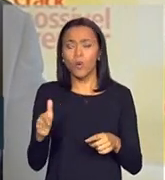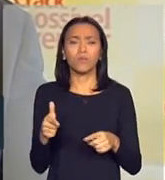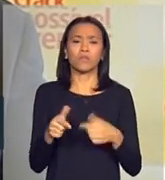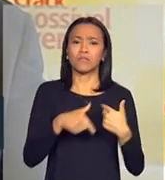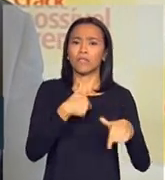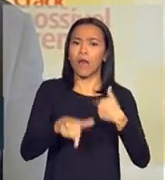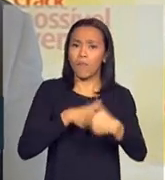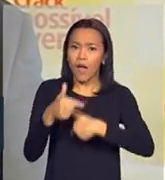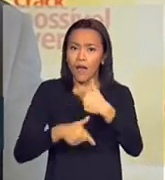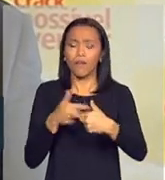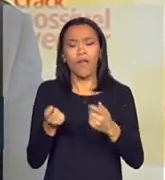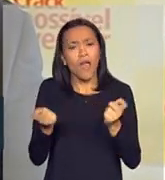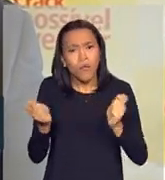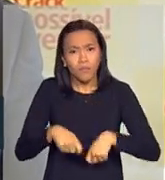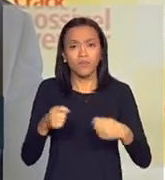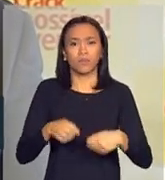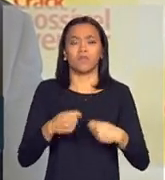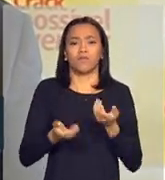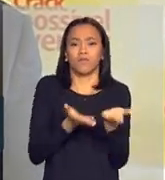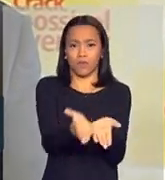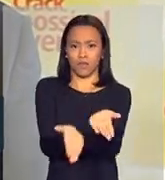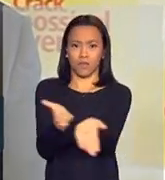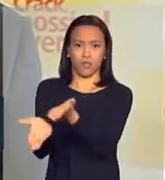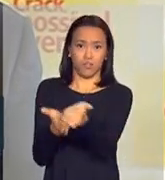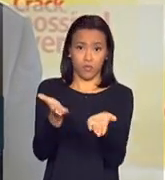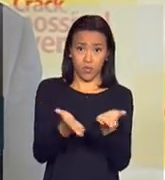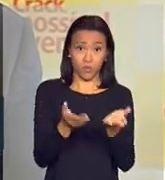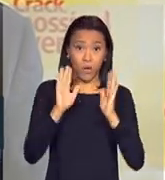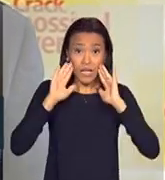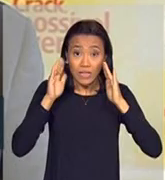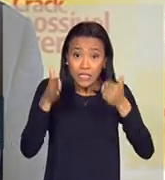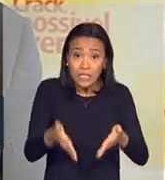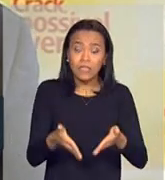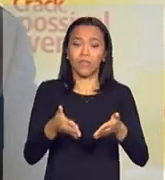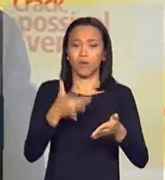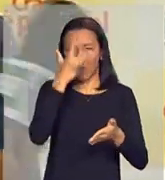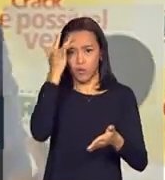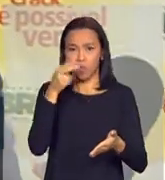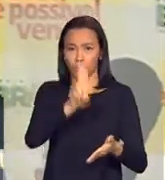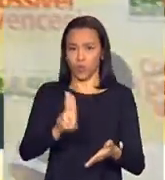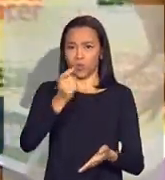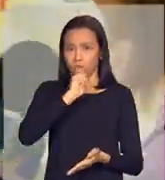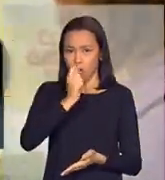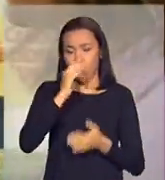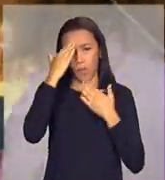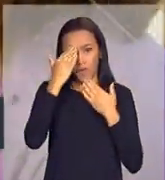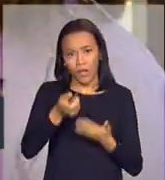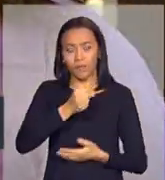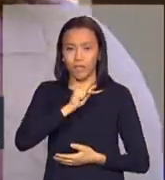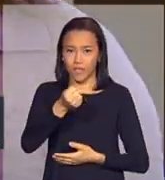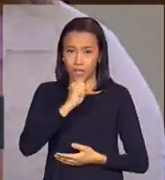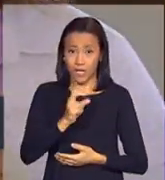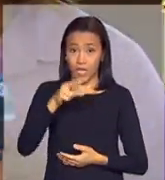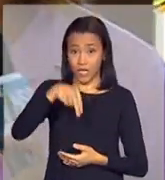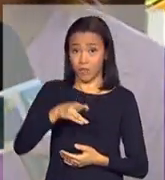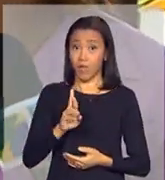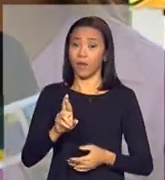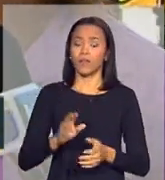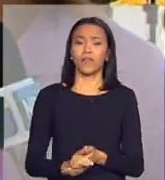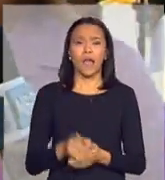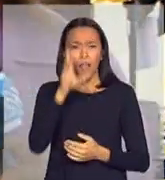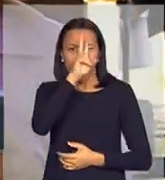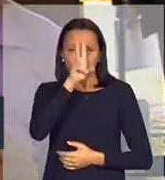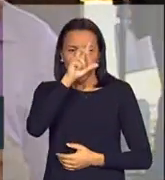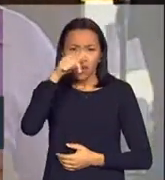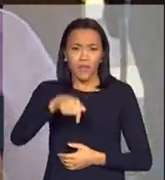são eficazes também, comprovadamente, na atenção a esse tipo de pacientes. Muito obrigada pela entrevista à TVNBR. Lembrando que